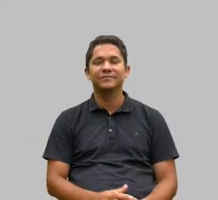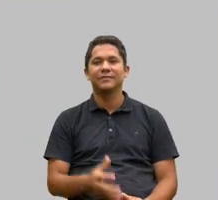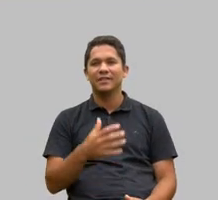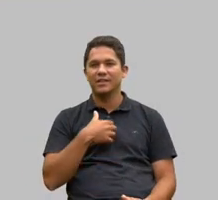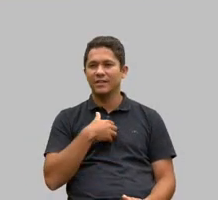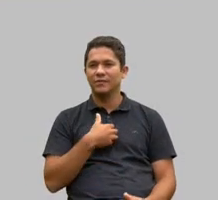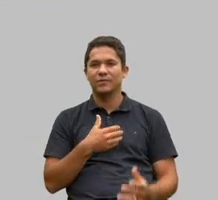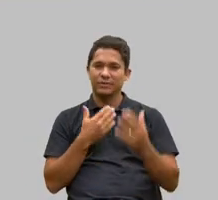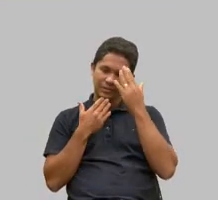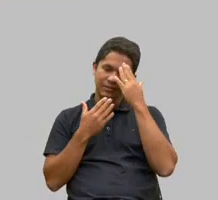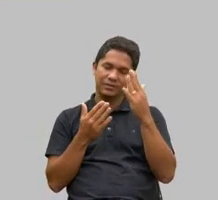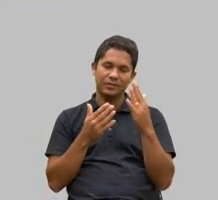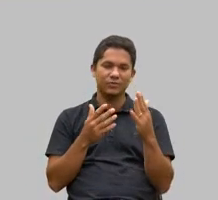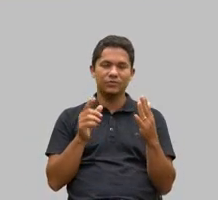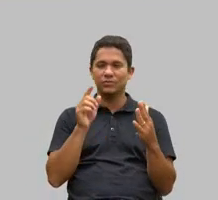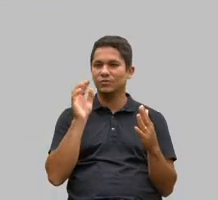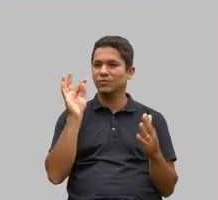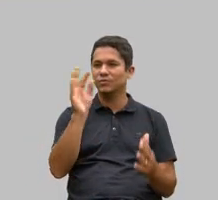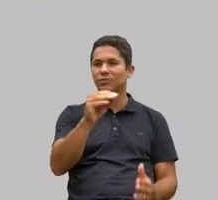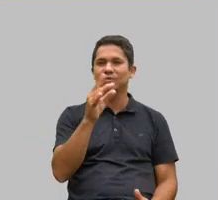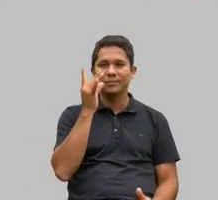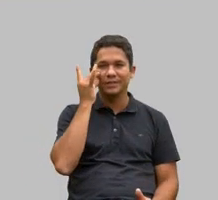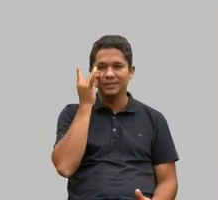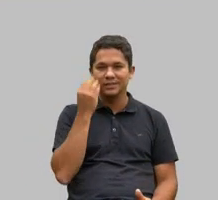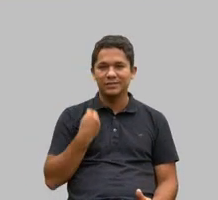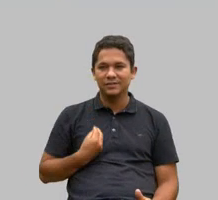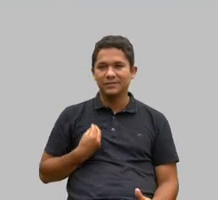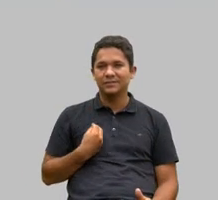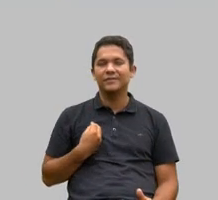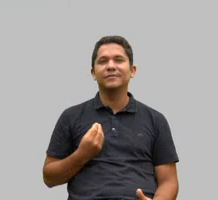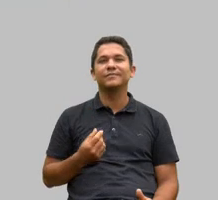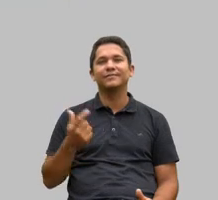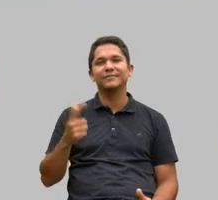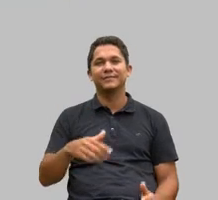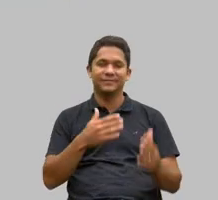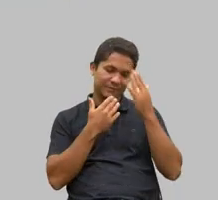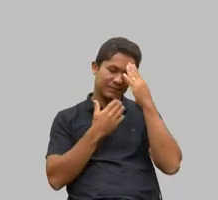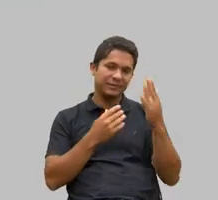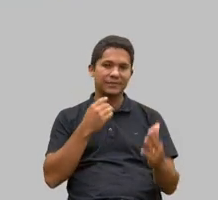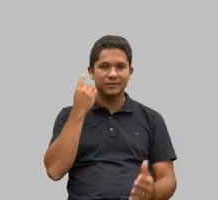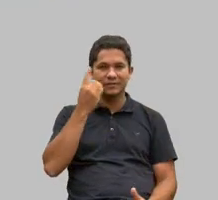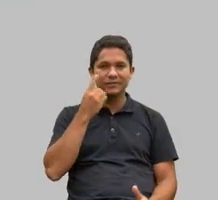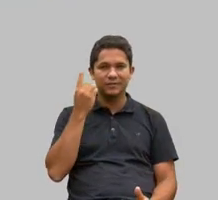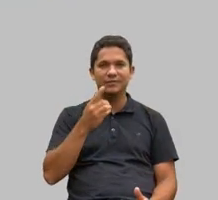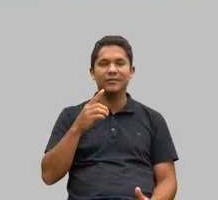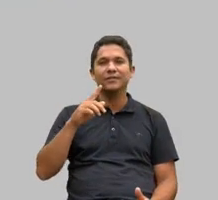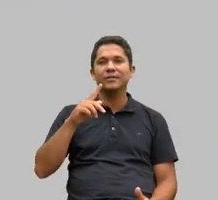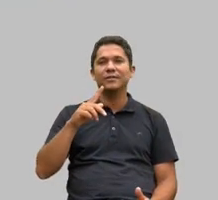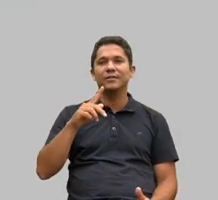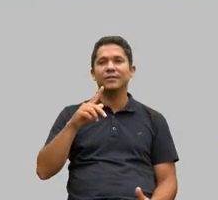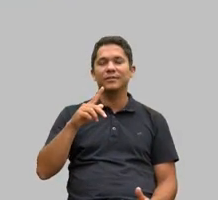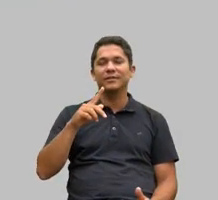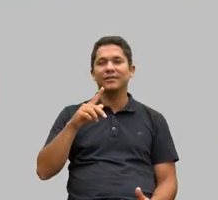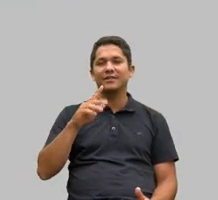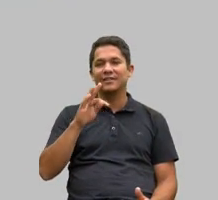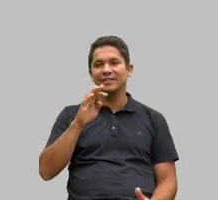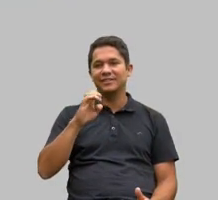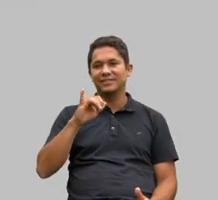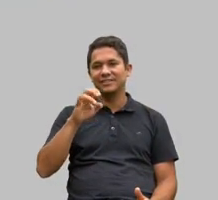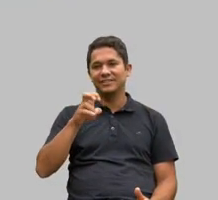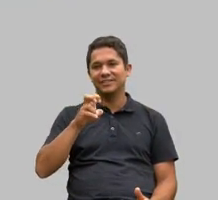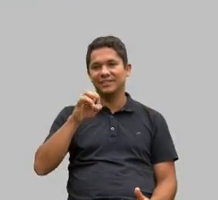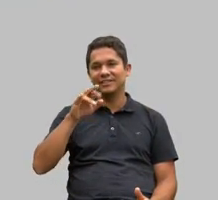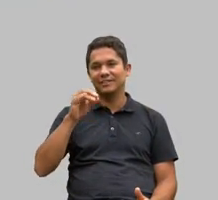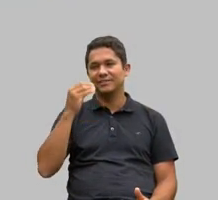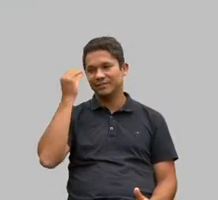presença de todos a contribuição de todos agradeço o deputado Bechir também tem muita experiência nessa área ele só nos